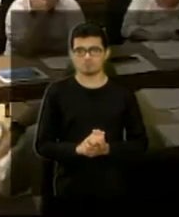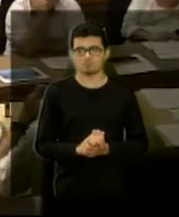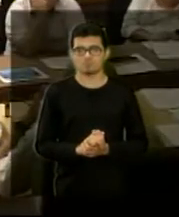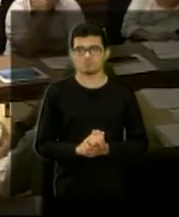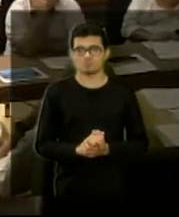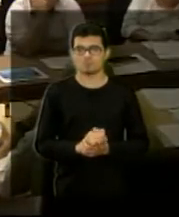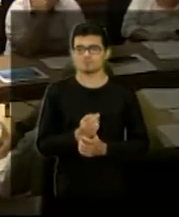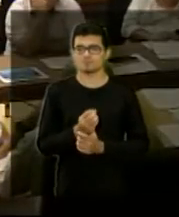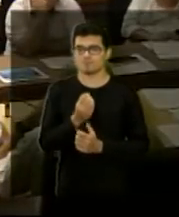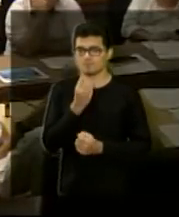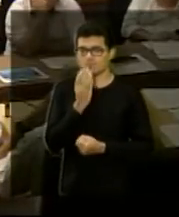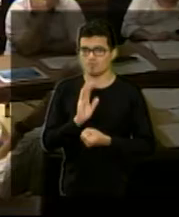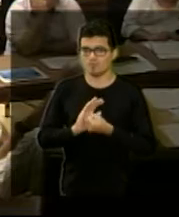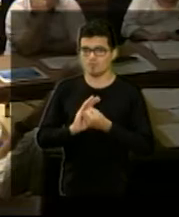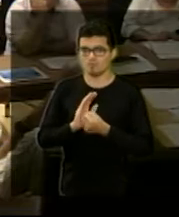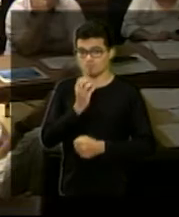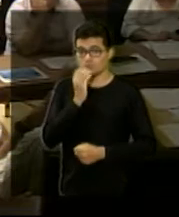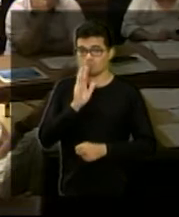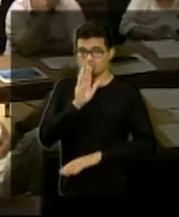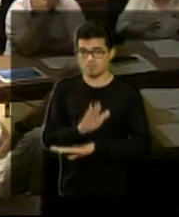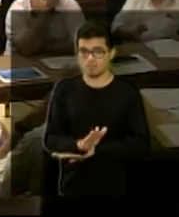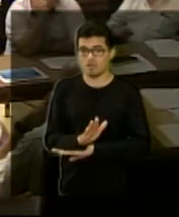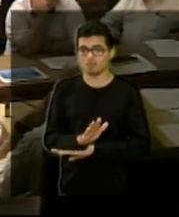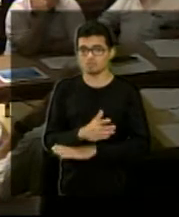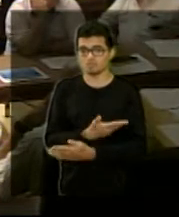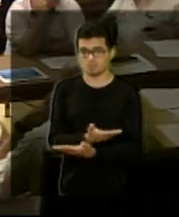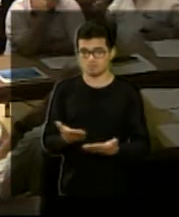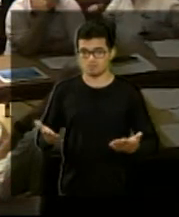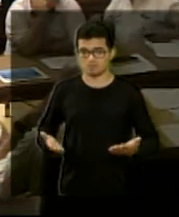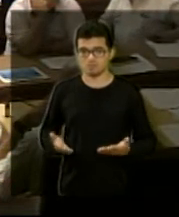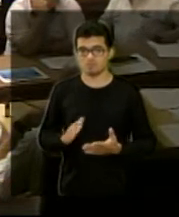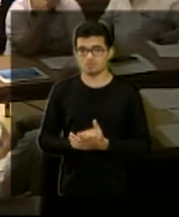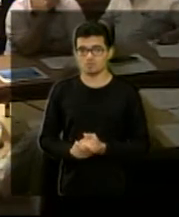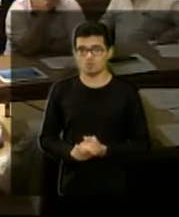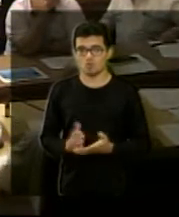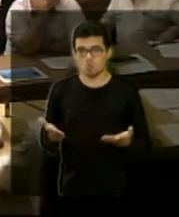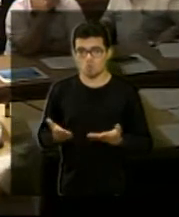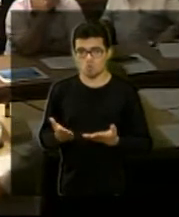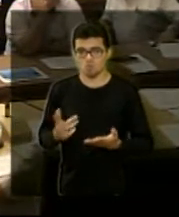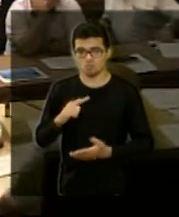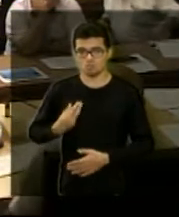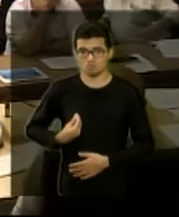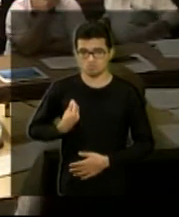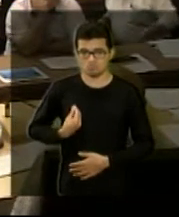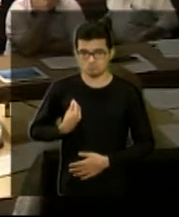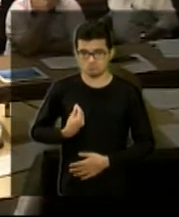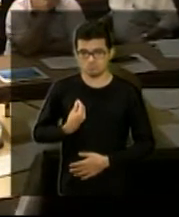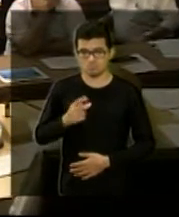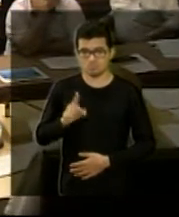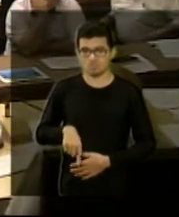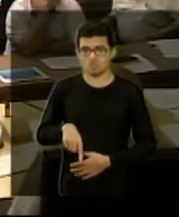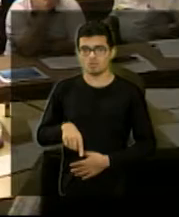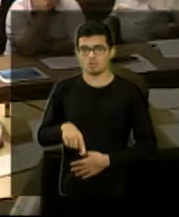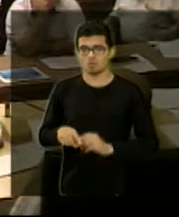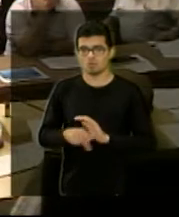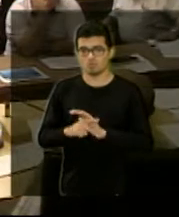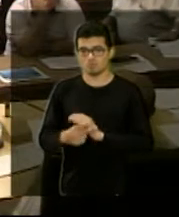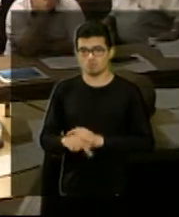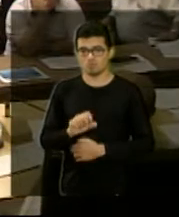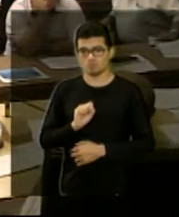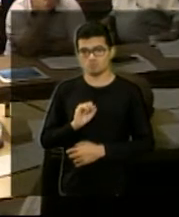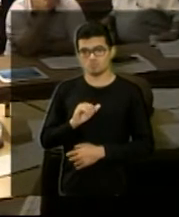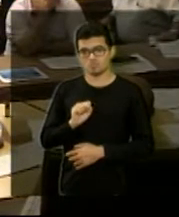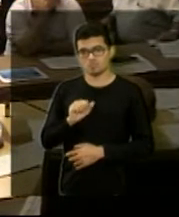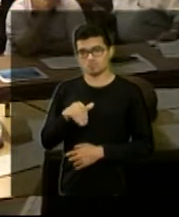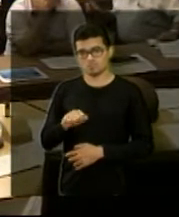Boa tarde a todos, Cecília. Boa tarde, Carla. Hoje estou aqui como um cismar, mas faço parte da Secretaria